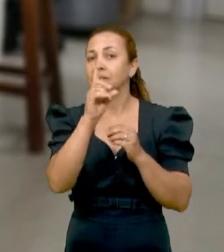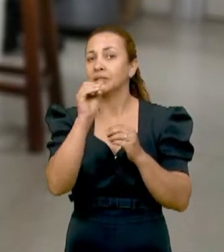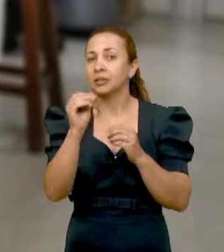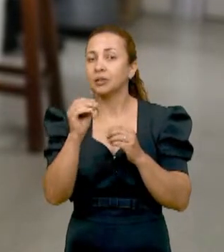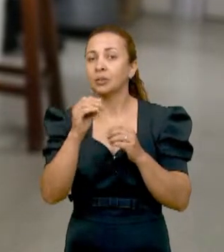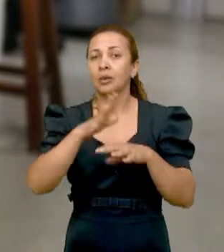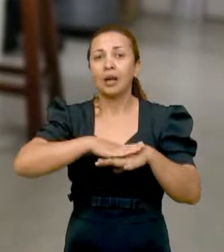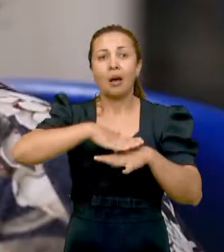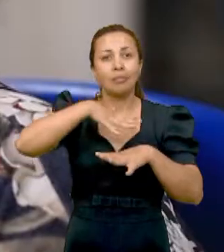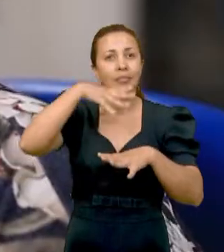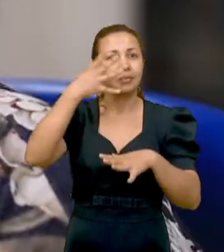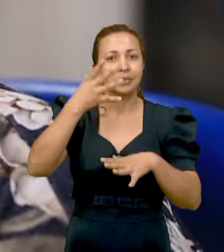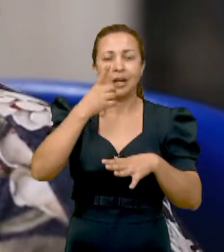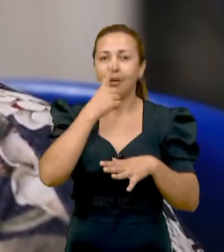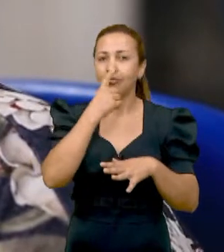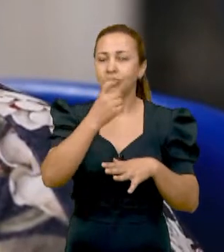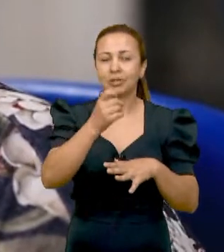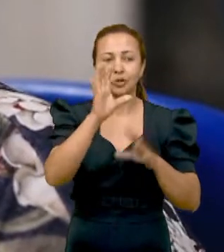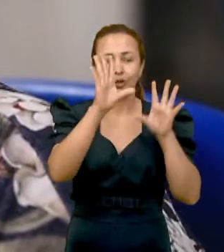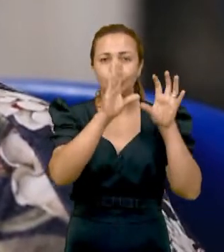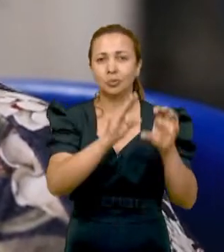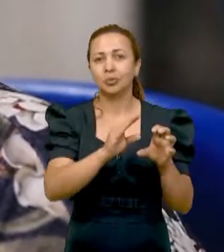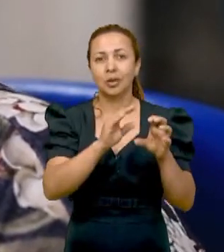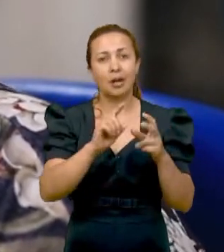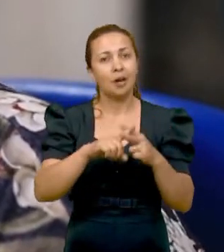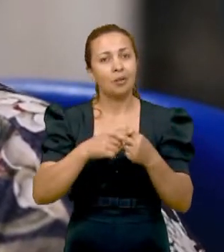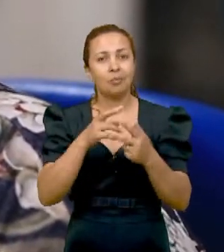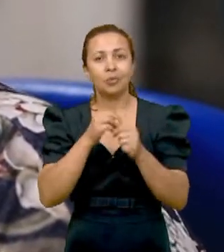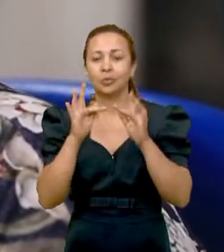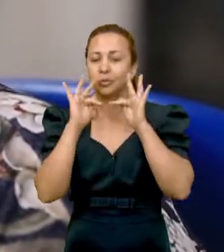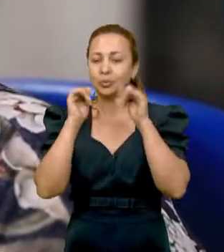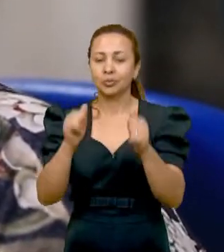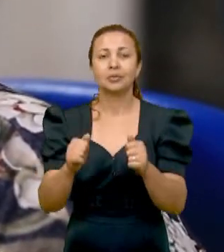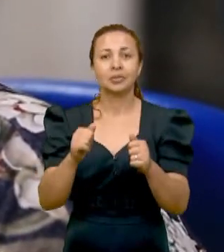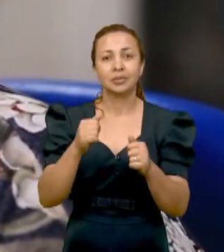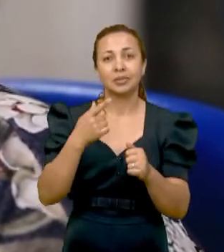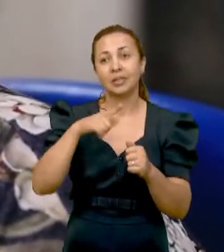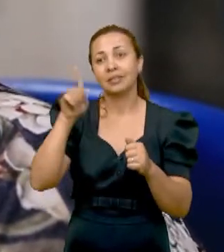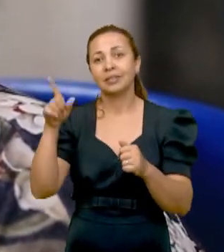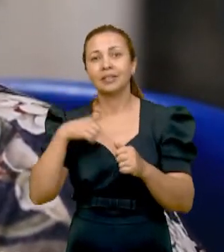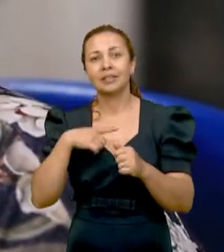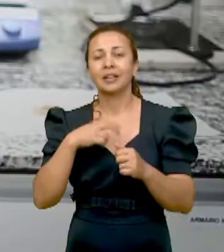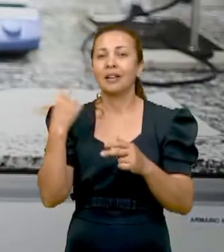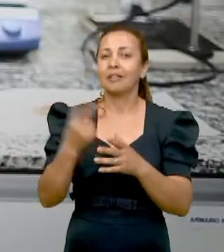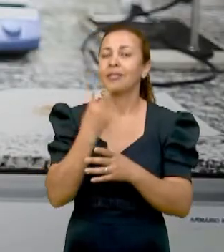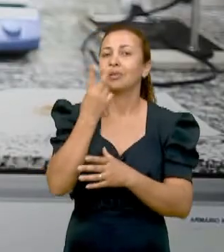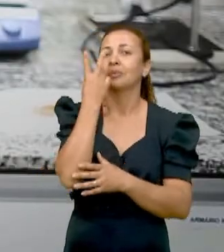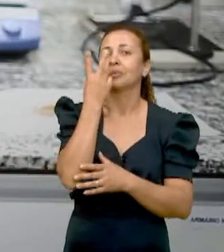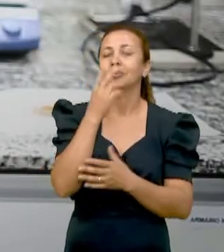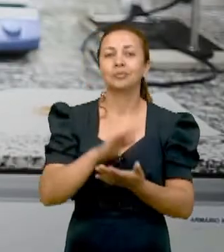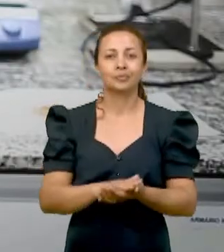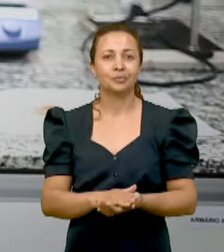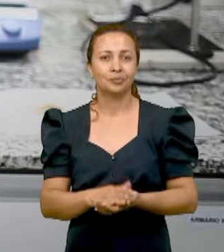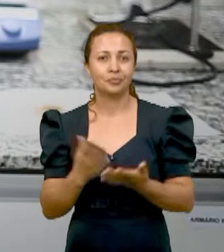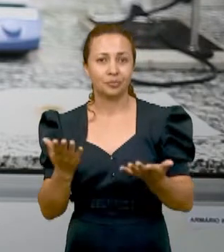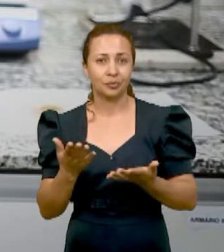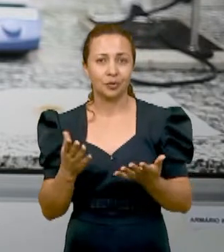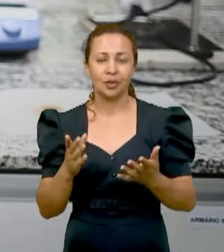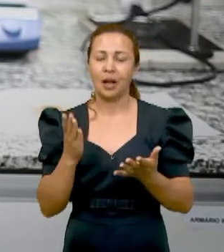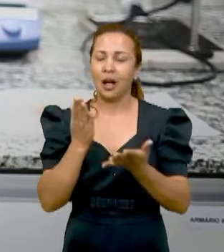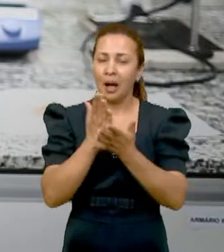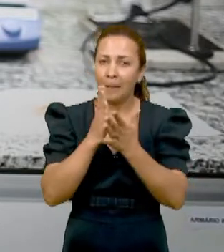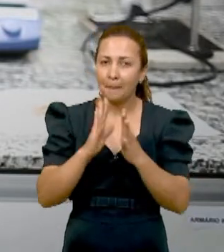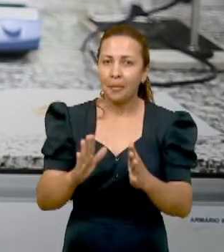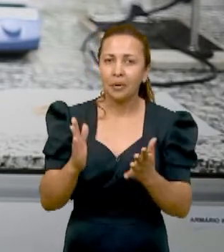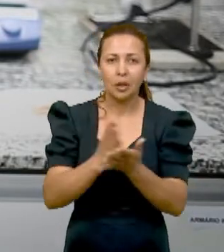quantidade de lixo em um produto final que vai ter valor. Eu estou concluindo alguns testes